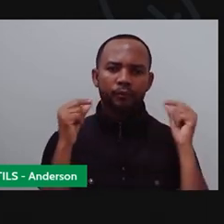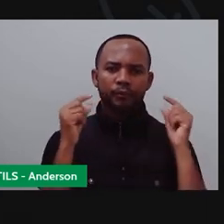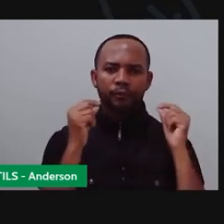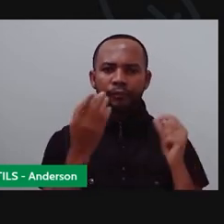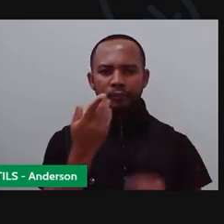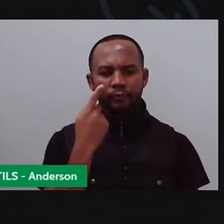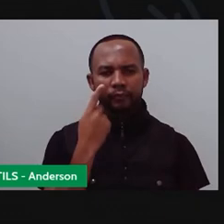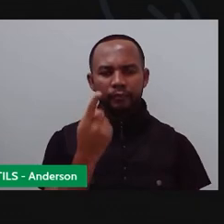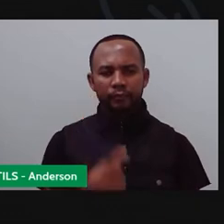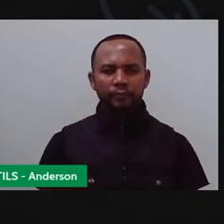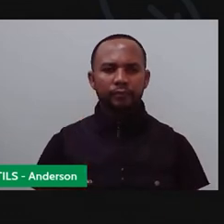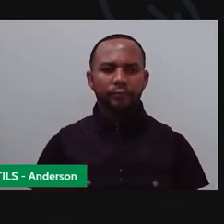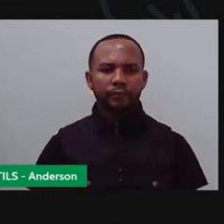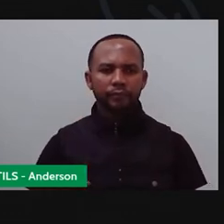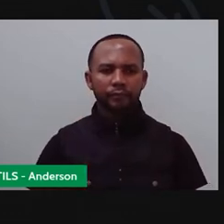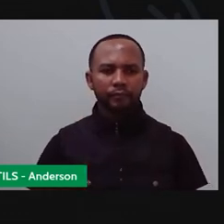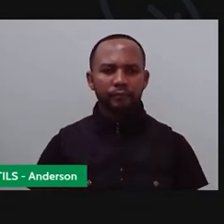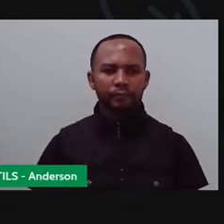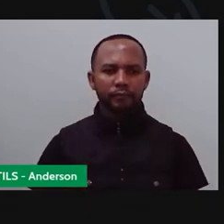Três.